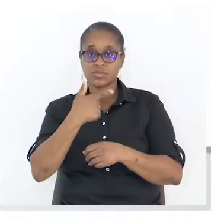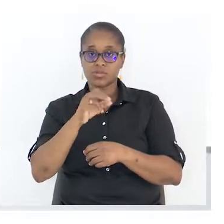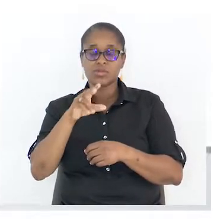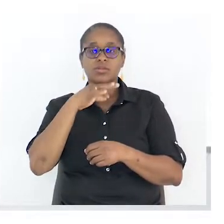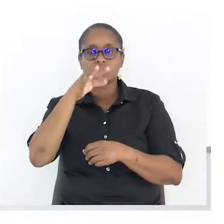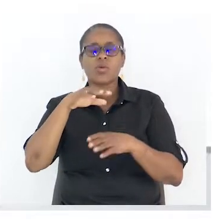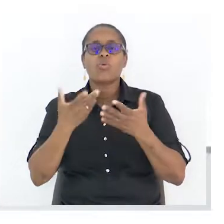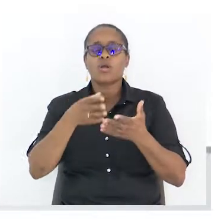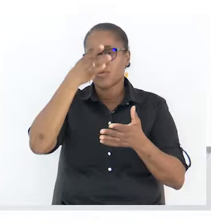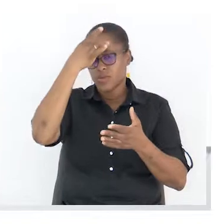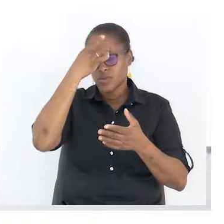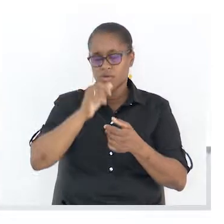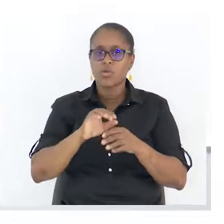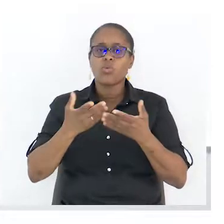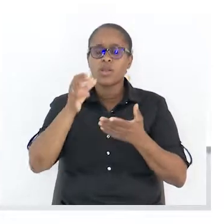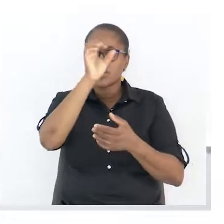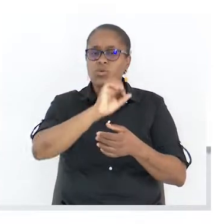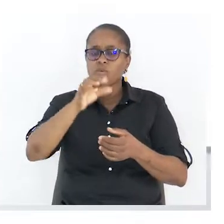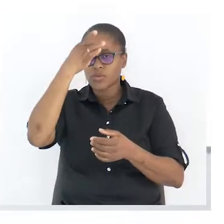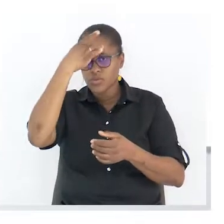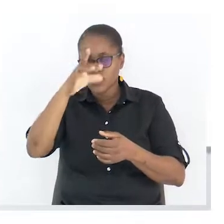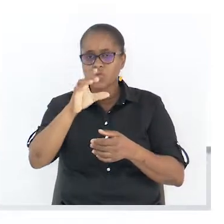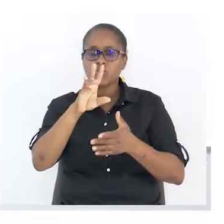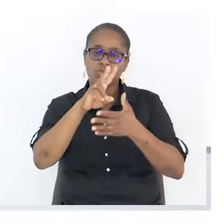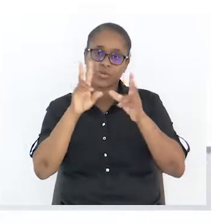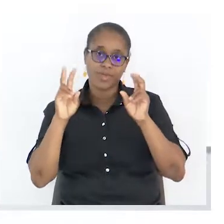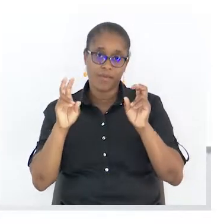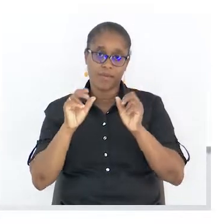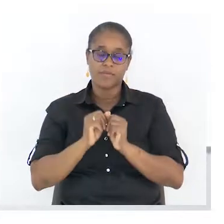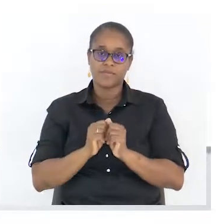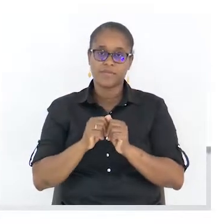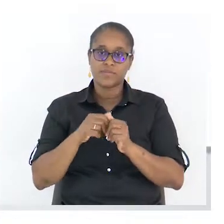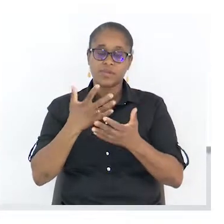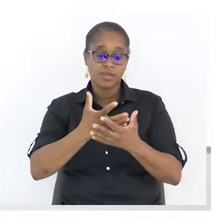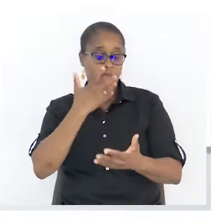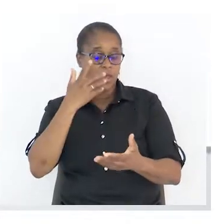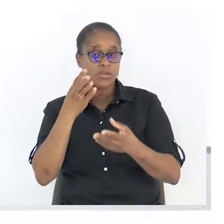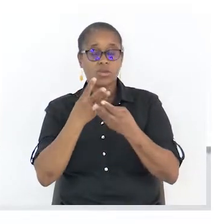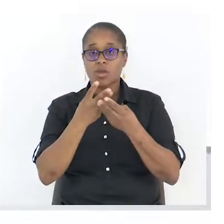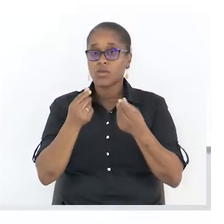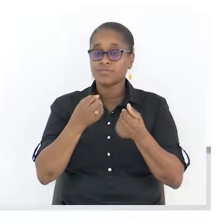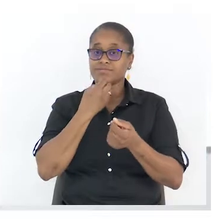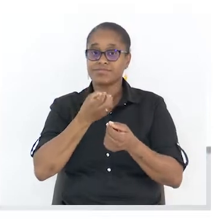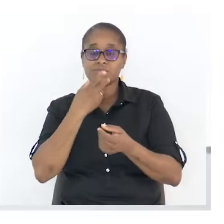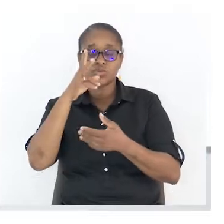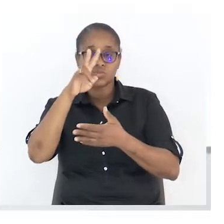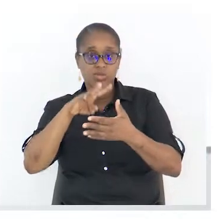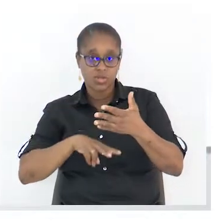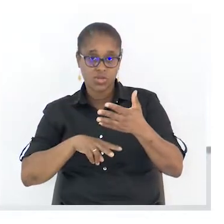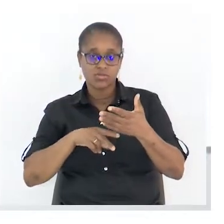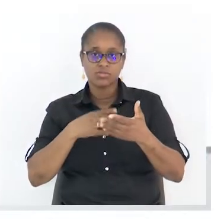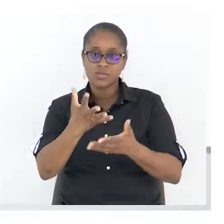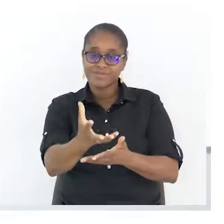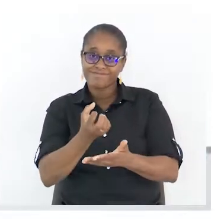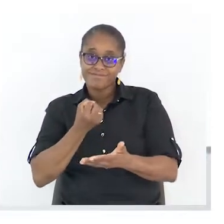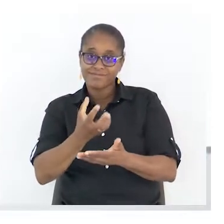o tema? Extrai os argumentos do texto. Extrair argumentos do texto. Vais ao texto, vais